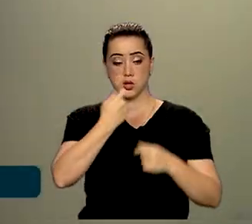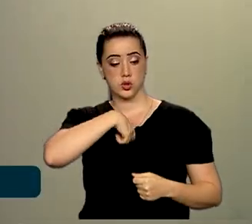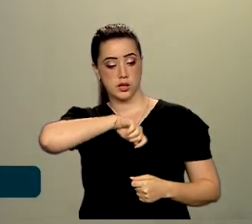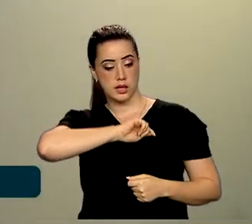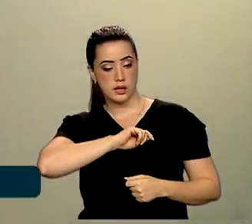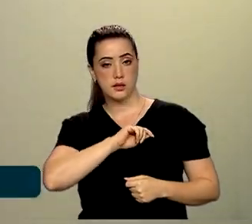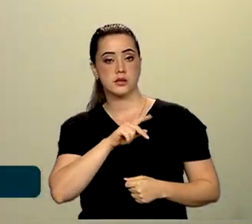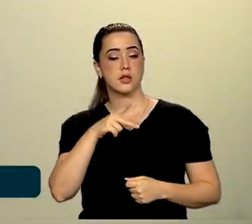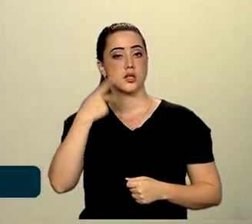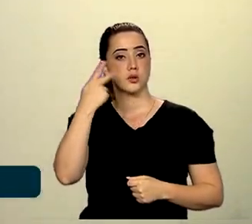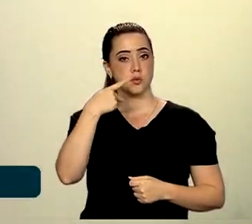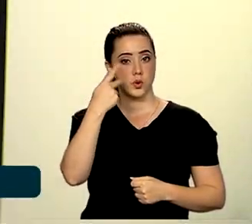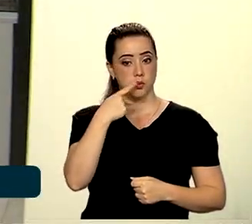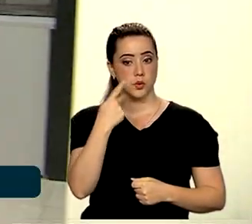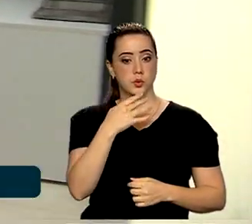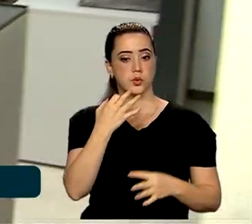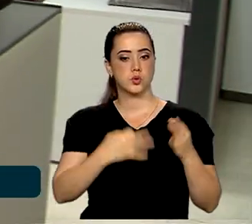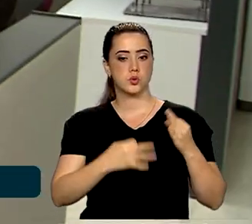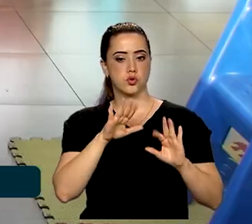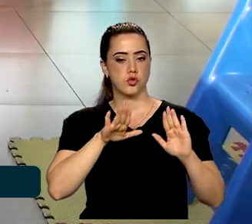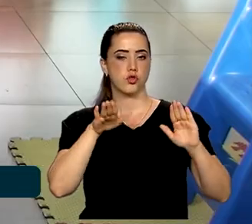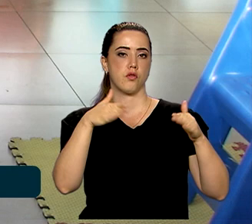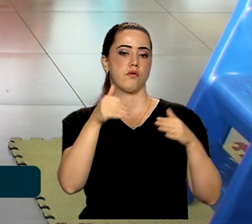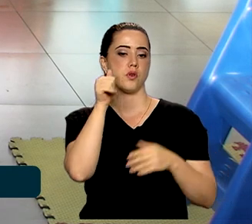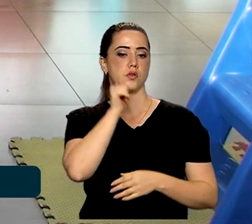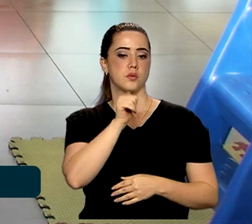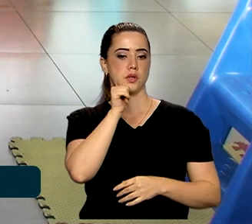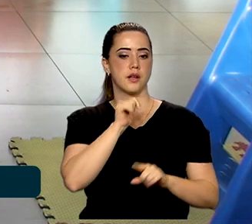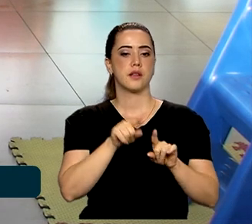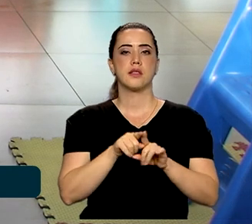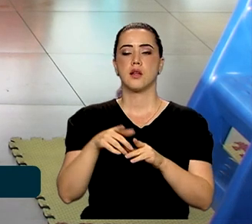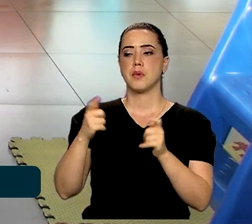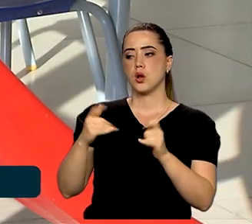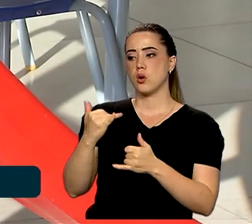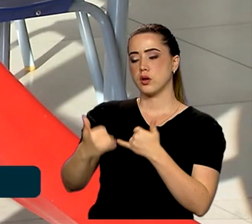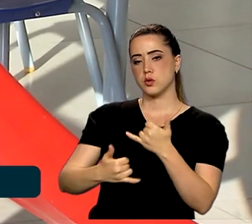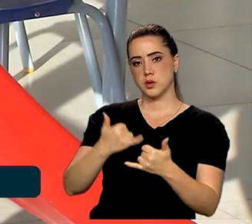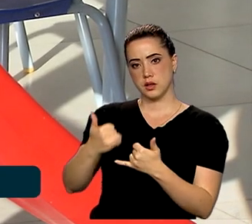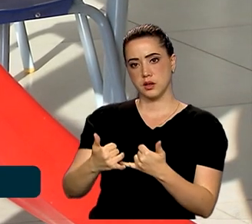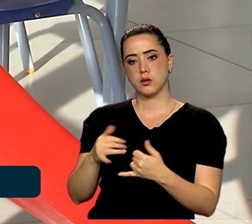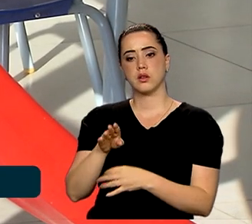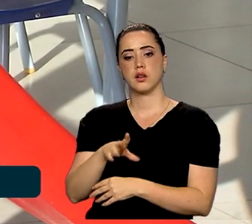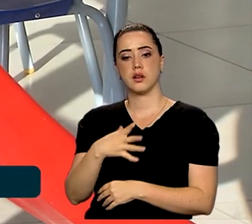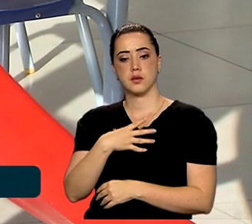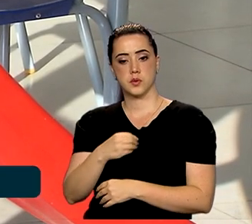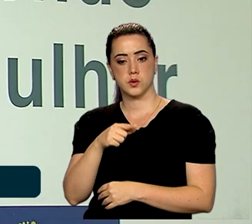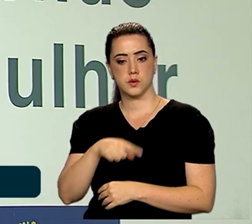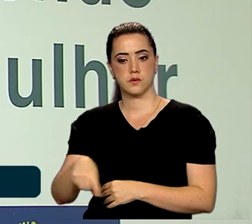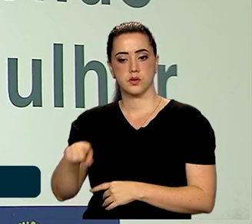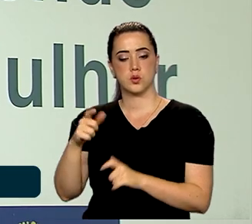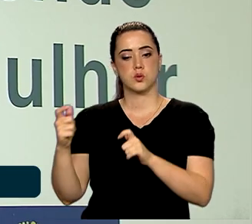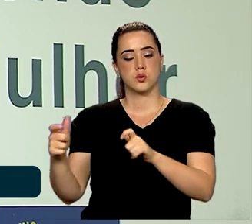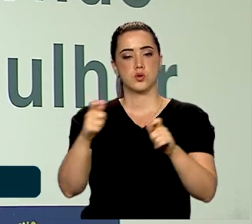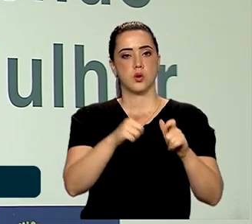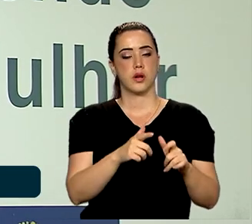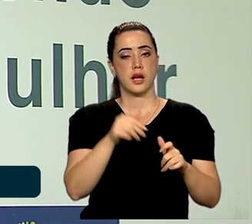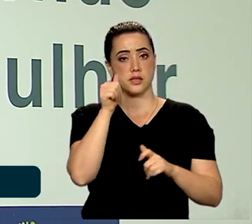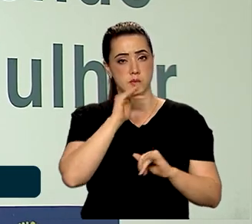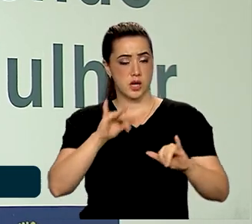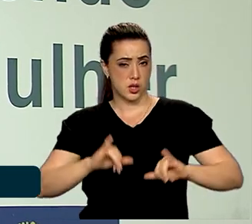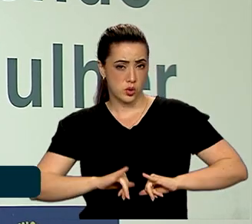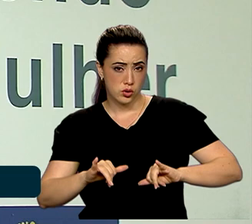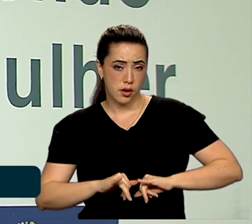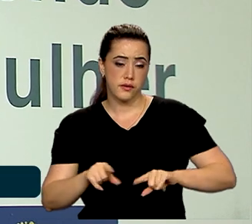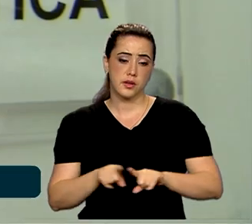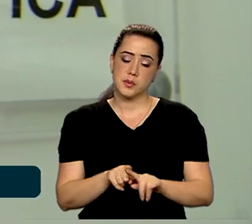promotoria de justiça especializada e até brinquedoteca para os filhos. Nas unidades, as vítimas também são